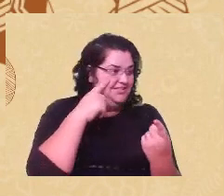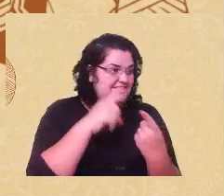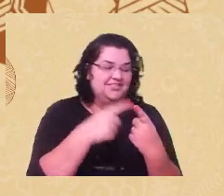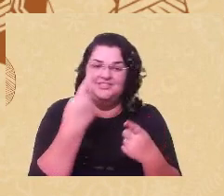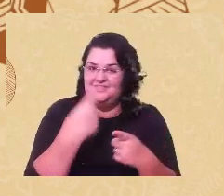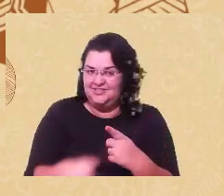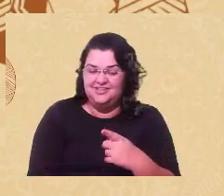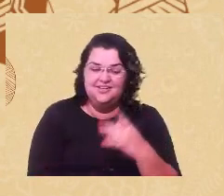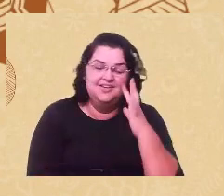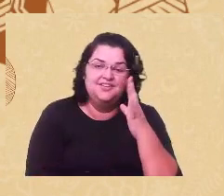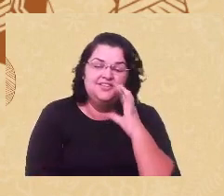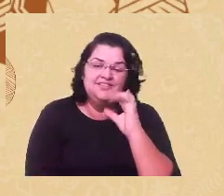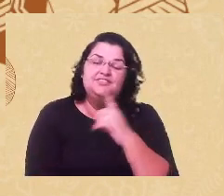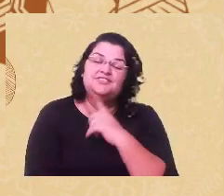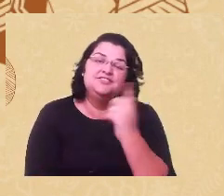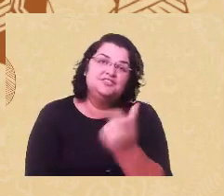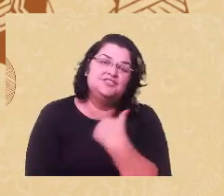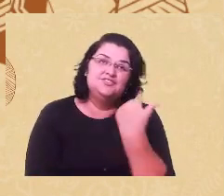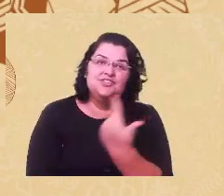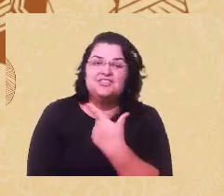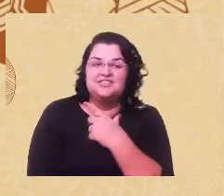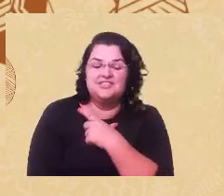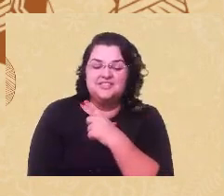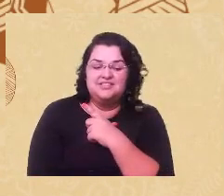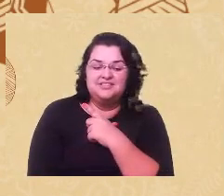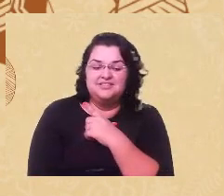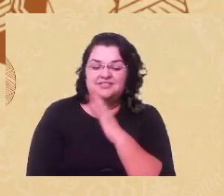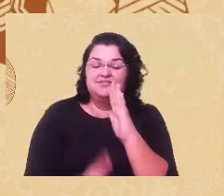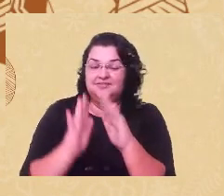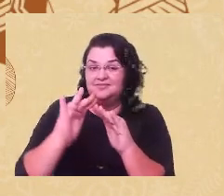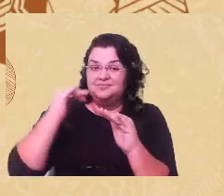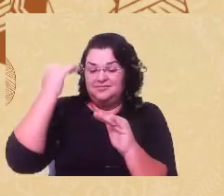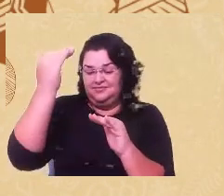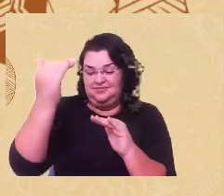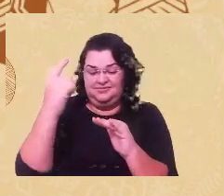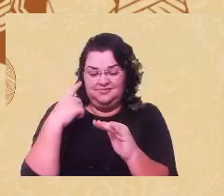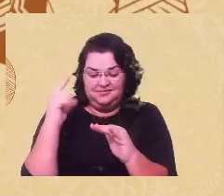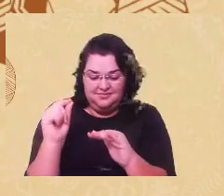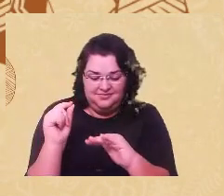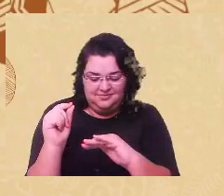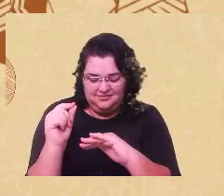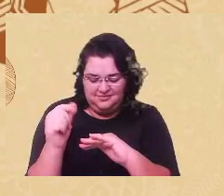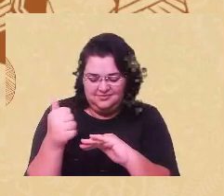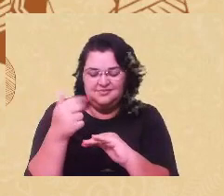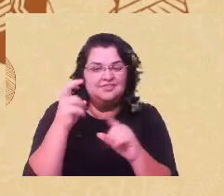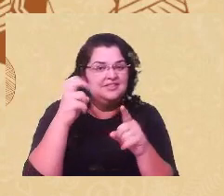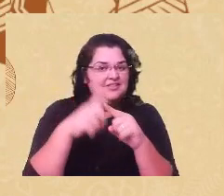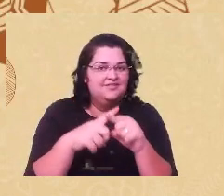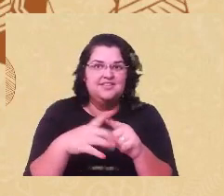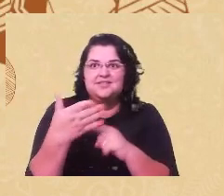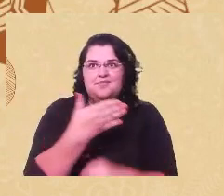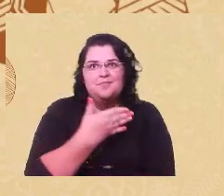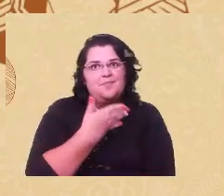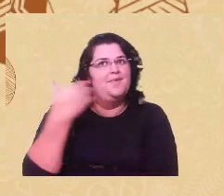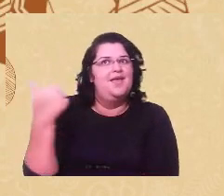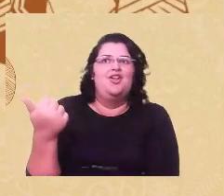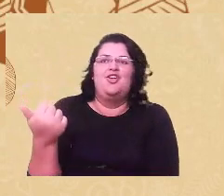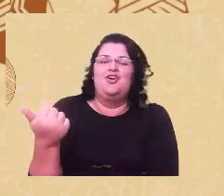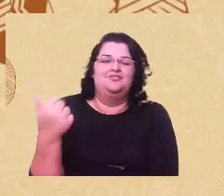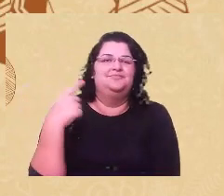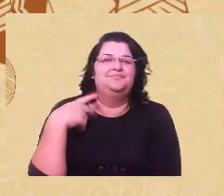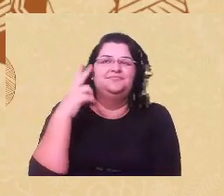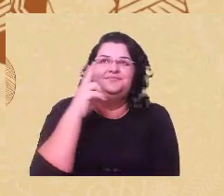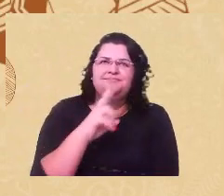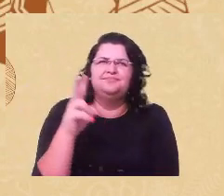pensando quantos de nós no imperativo de termos que ser 15 vezes melhor a gente tem um olhar extremamente